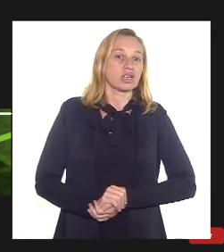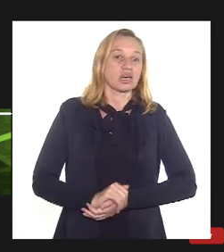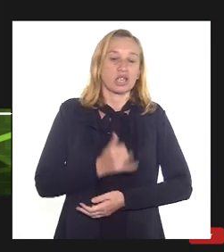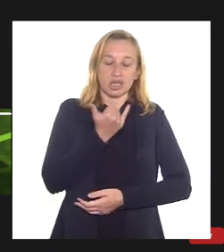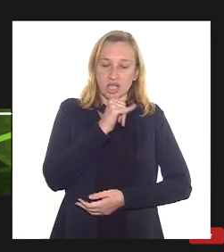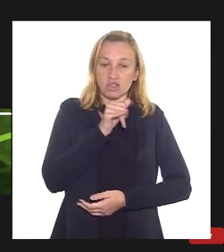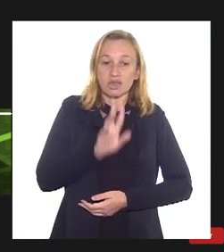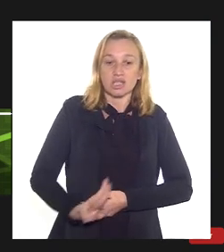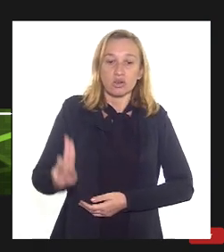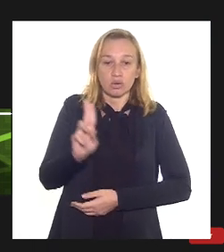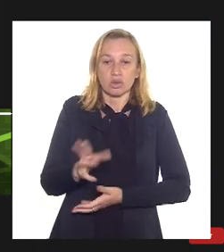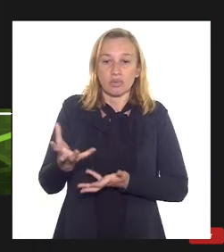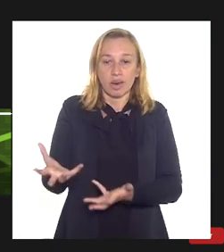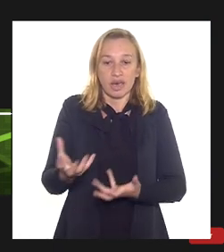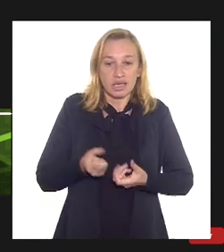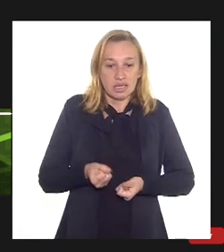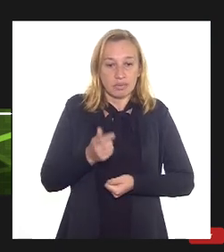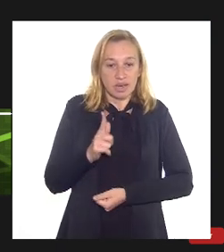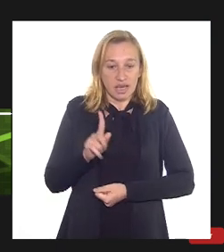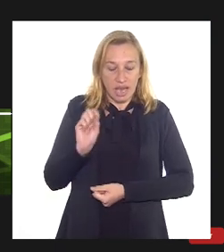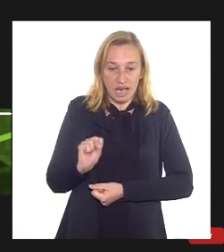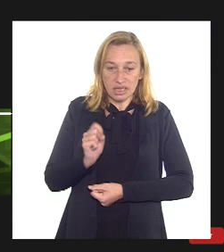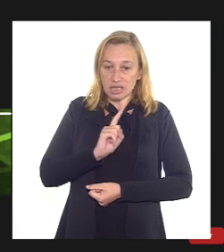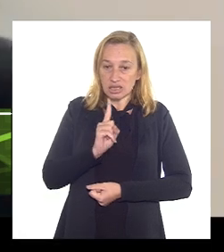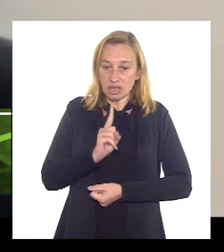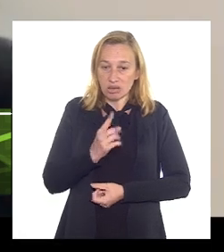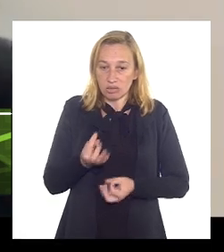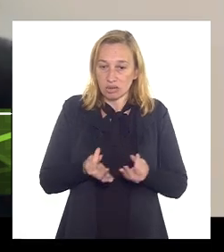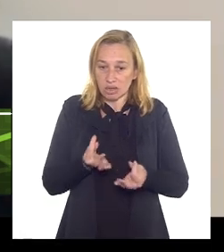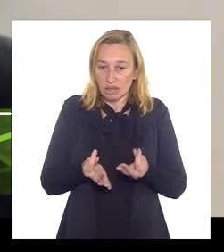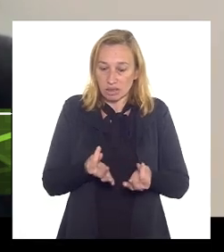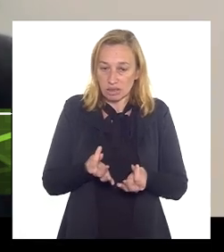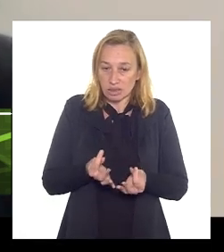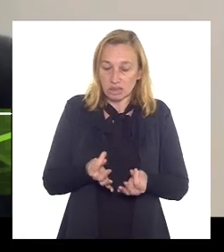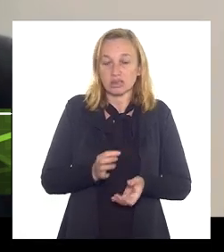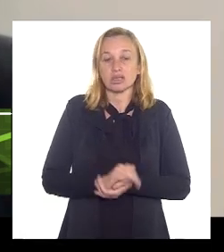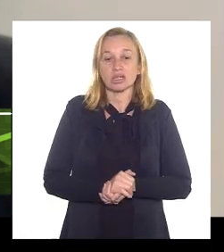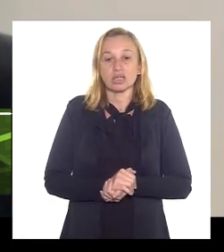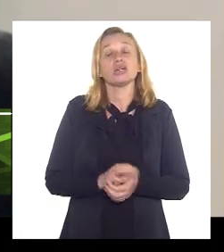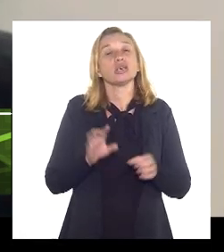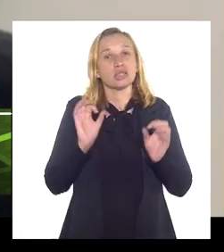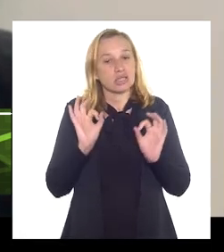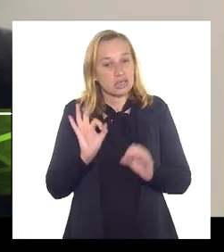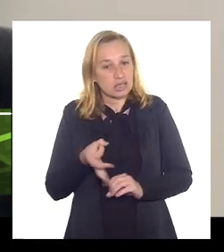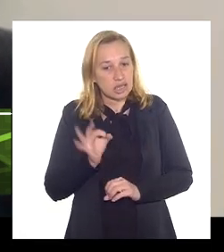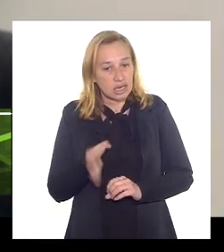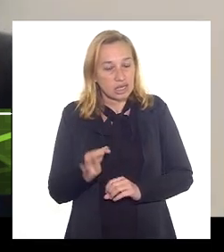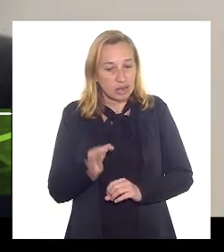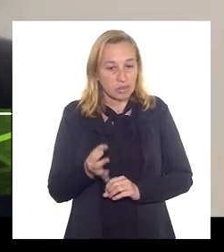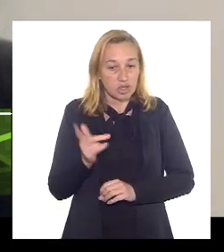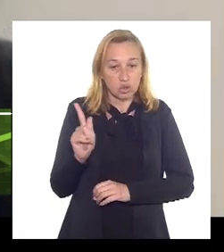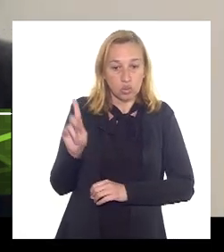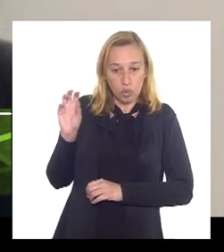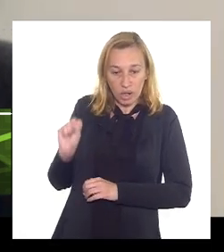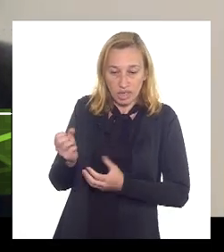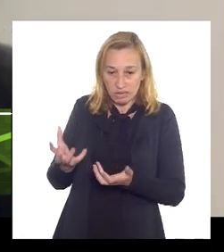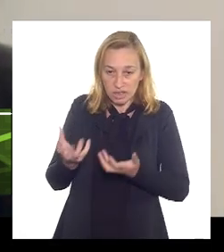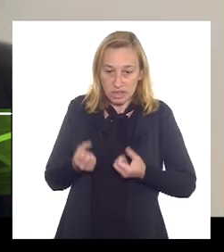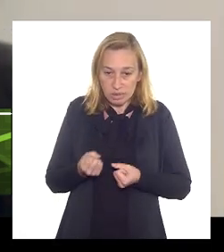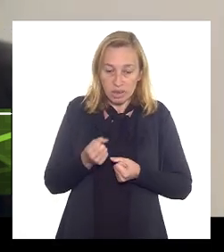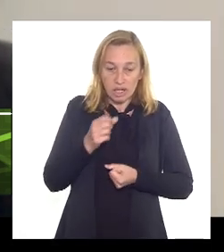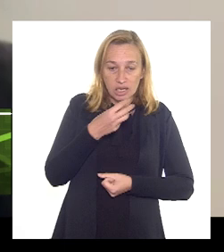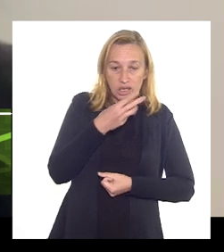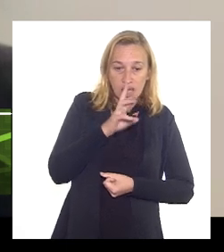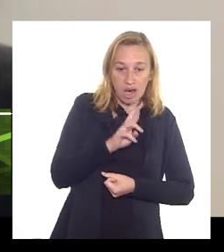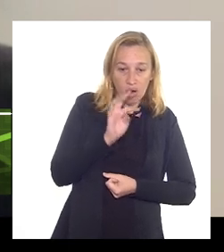vai ser usado para receber gás não processado na planta e juntamente com o gás que vai ser recebido do mar, da Rota 3,